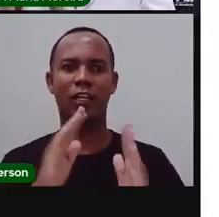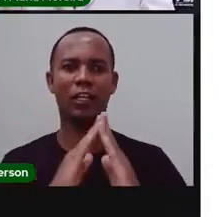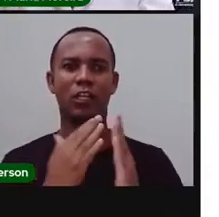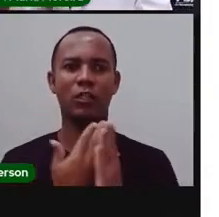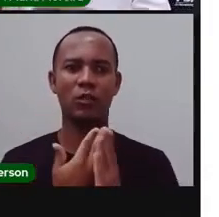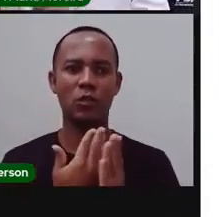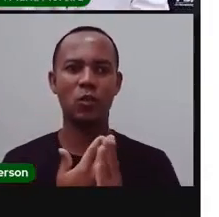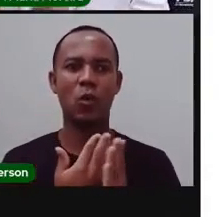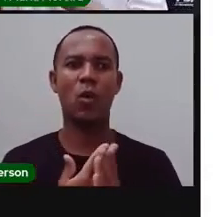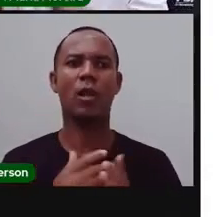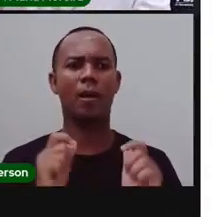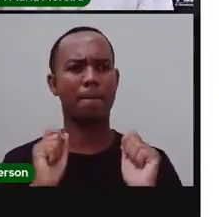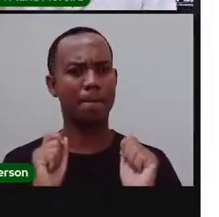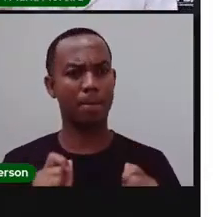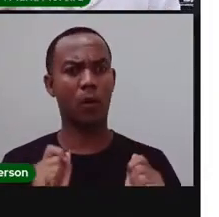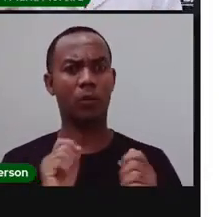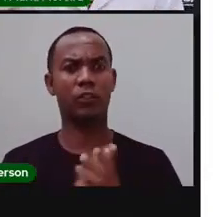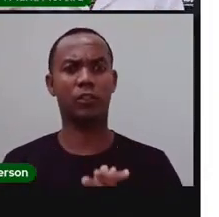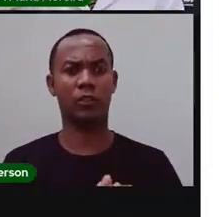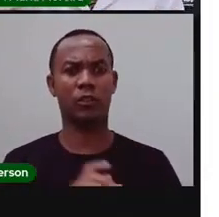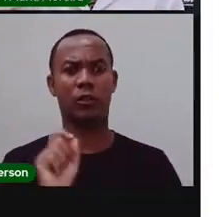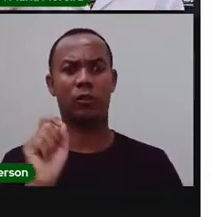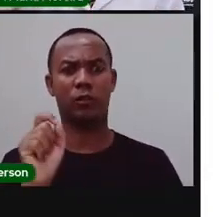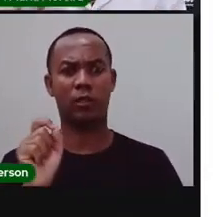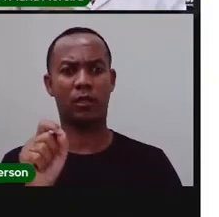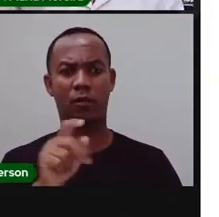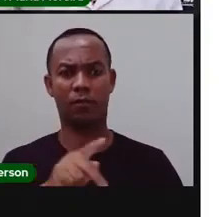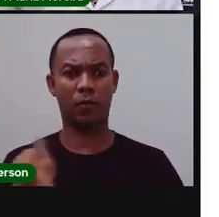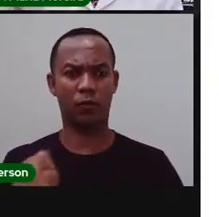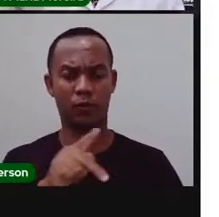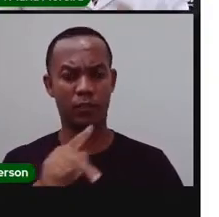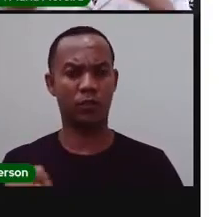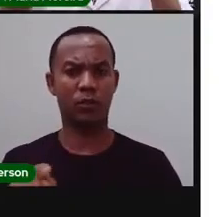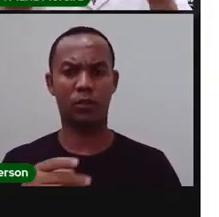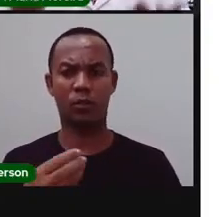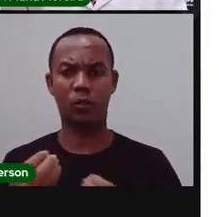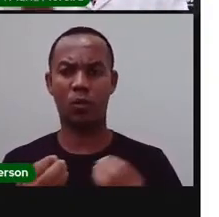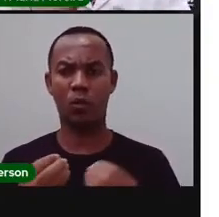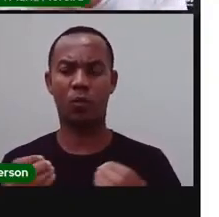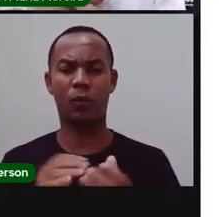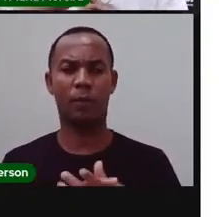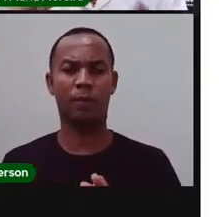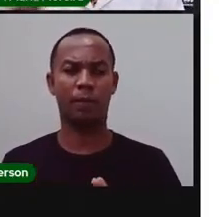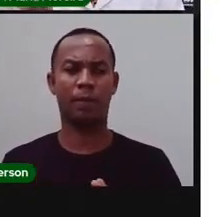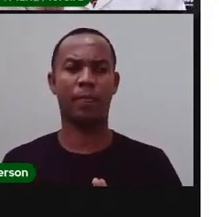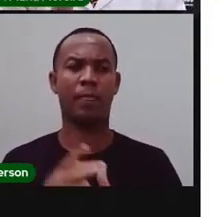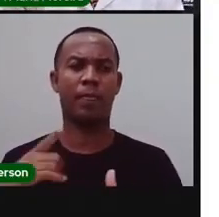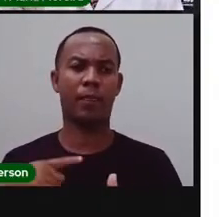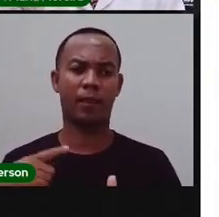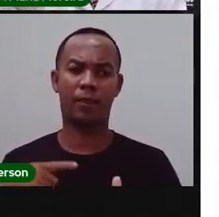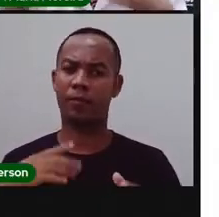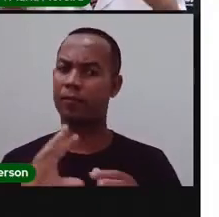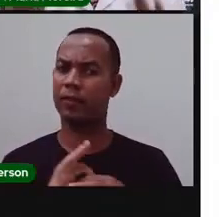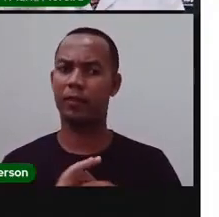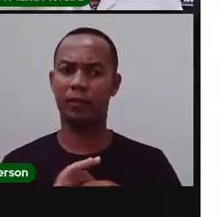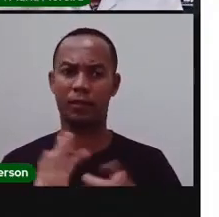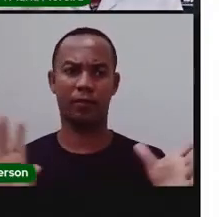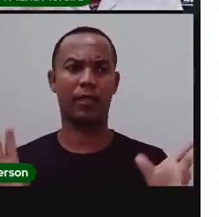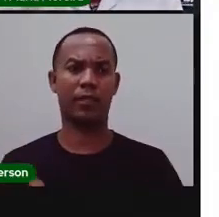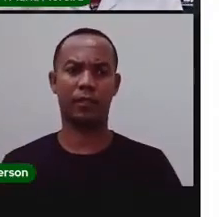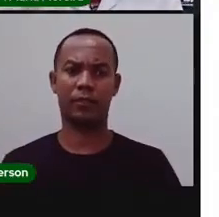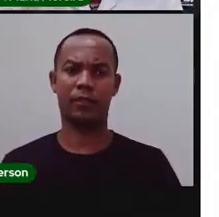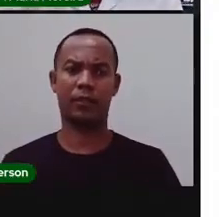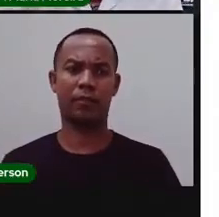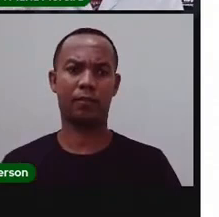e ela pode ser utilizada pelo seu professor. Mas o seu professor, ele tem total liberdade de passar uma outra